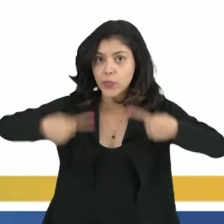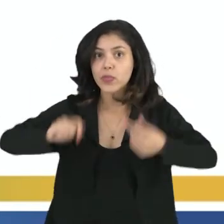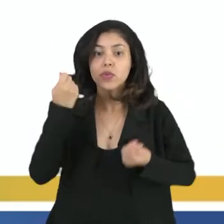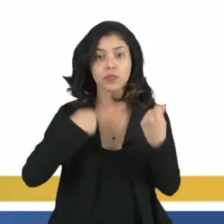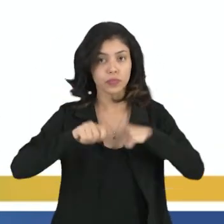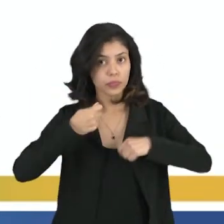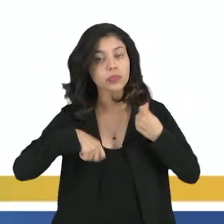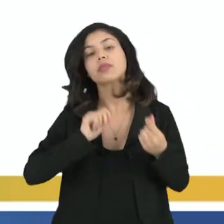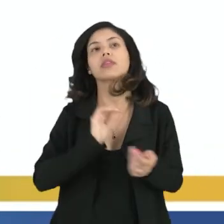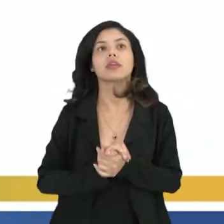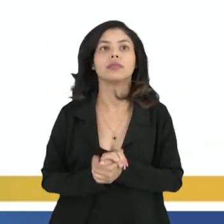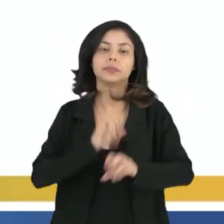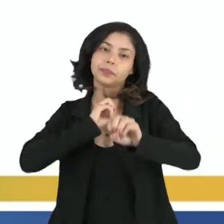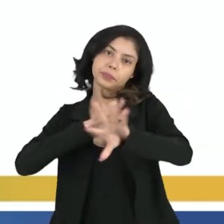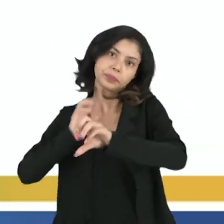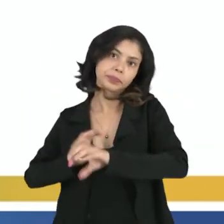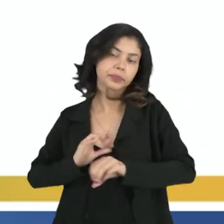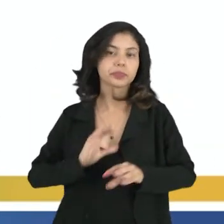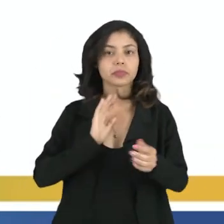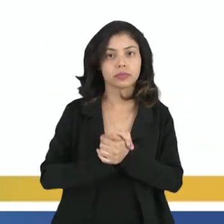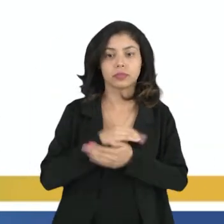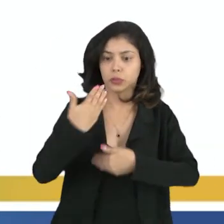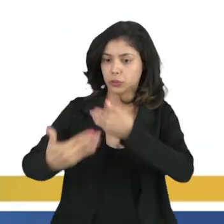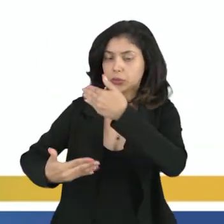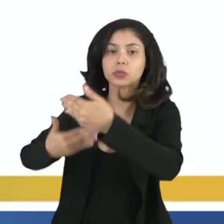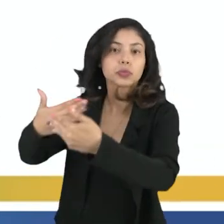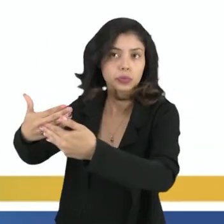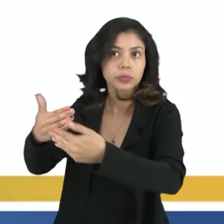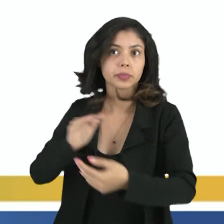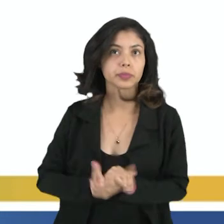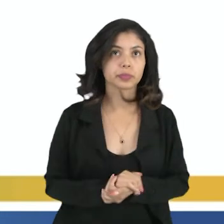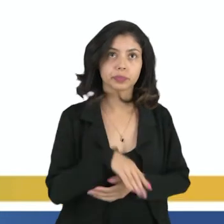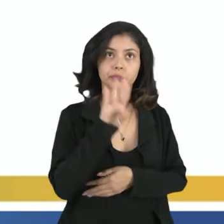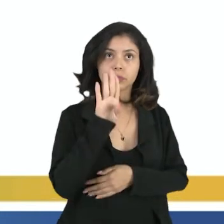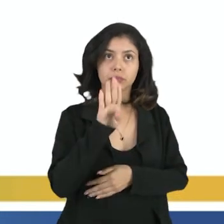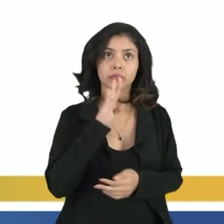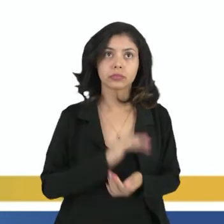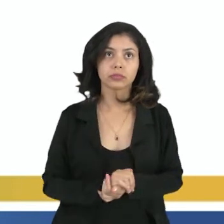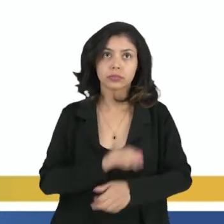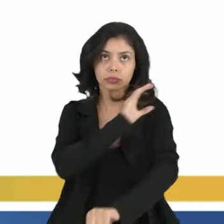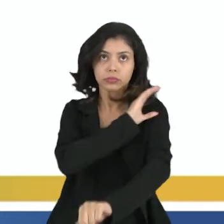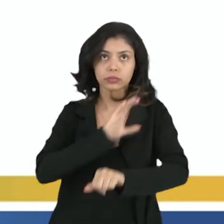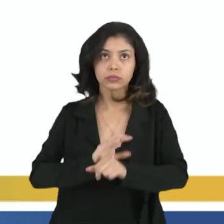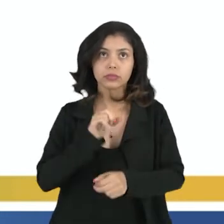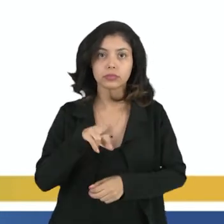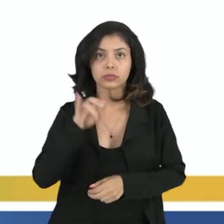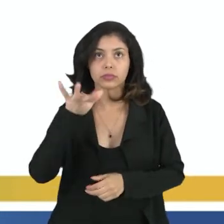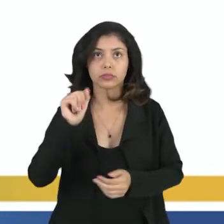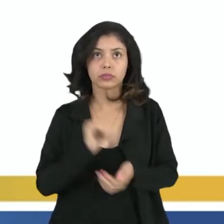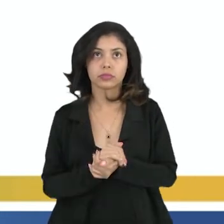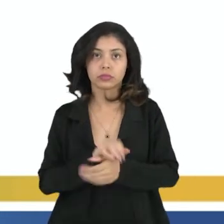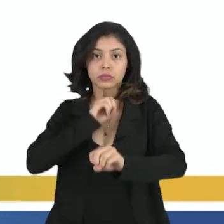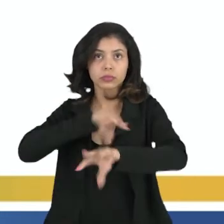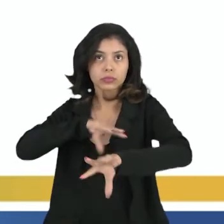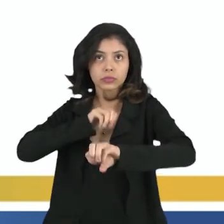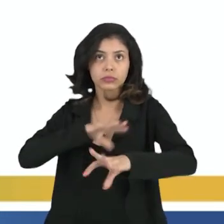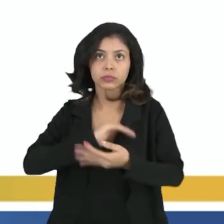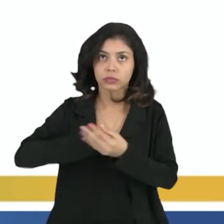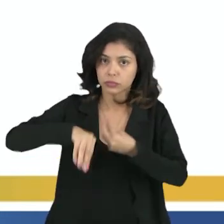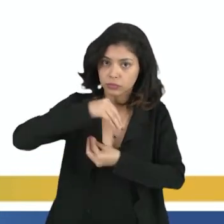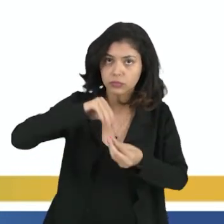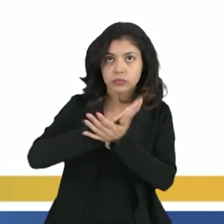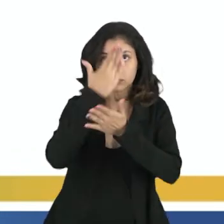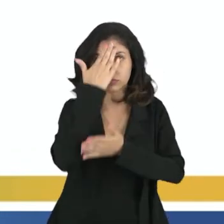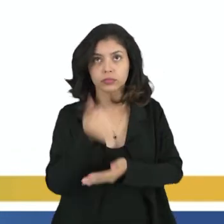economia e educação das sociedades em que se desenvolve. B. A cultura é sinônimo de educação e envolve o